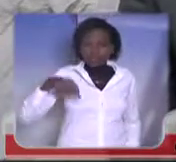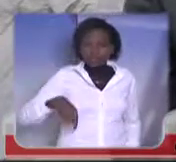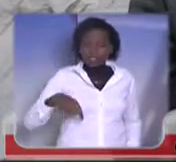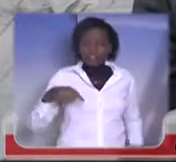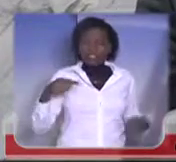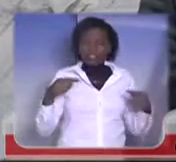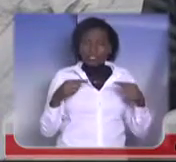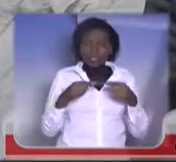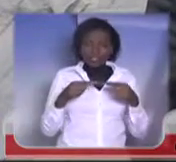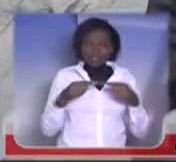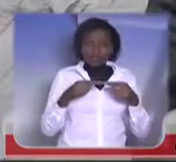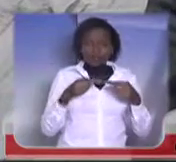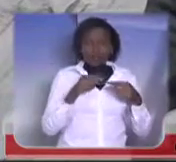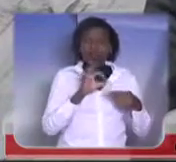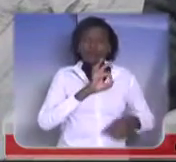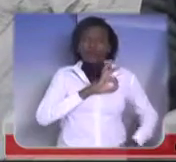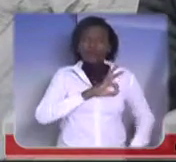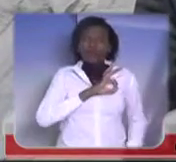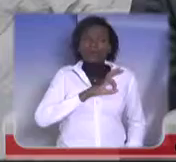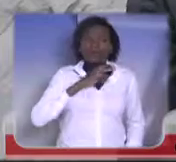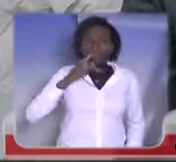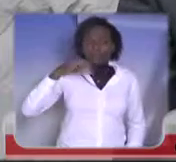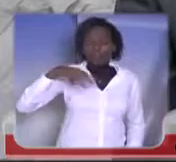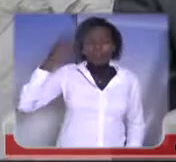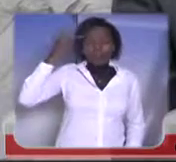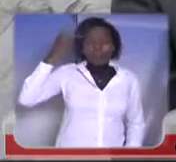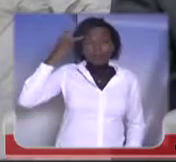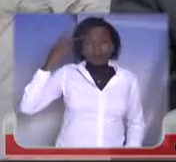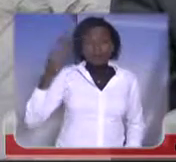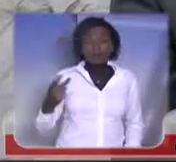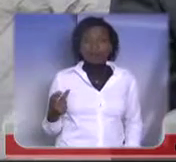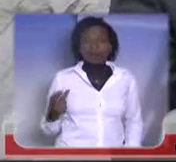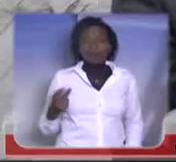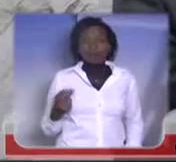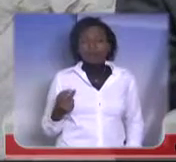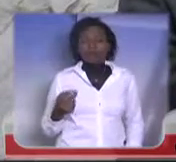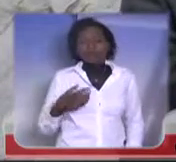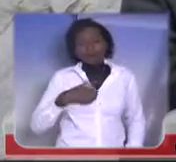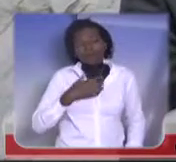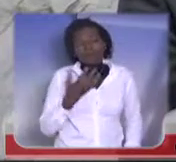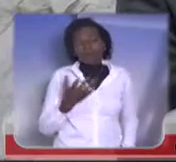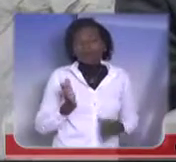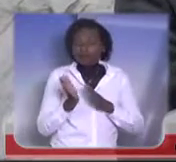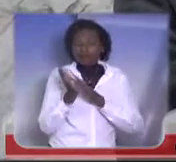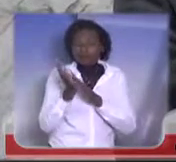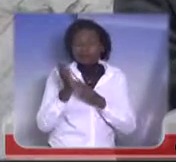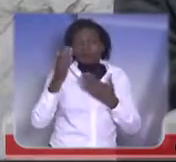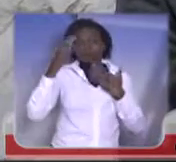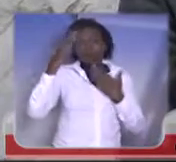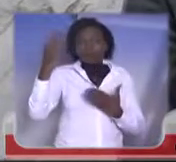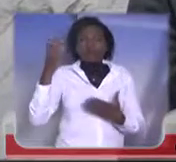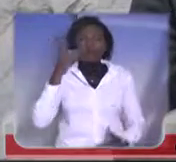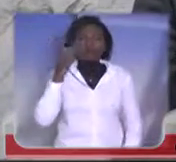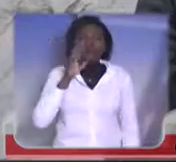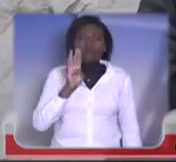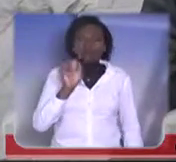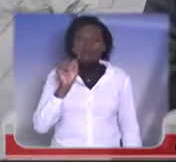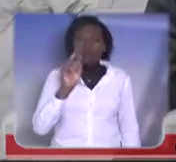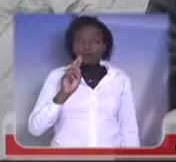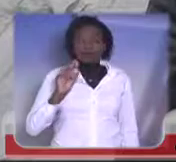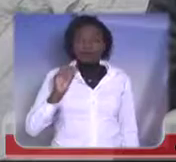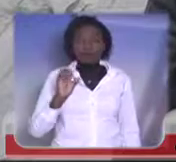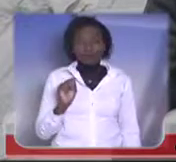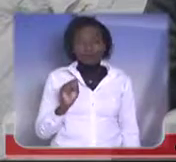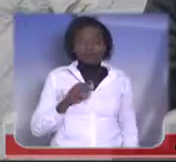Polícia Militar do Estado de São Paulo. Então eu quero aqui publicamente agradecer e parabenizar o deputado Barros Munhoz pela proposta que ele nos